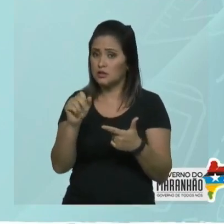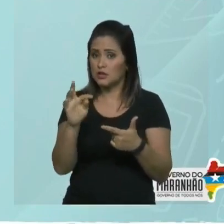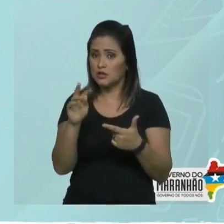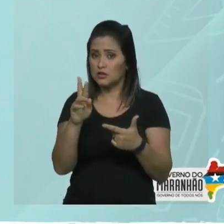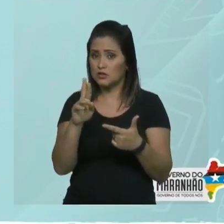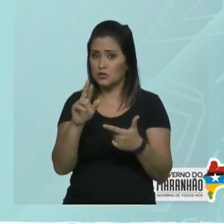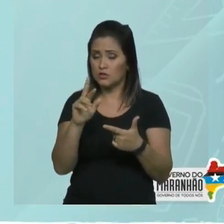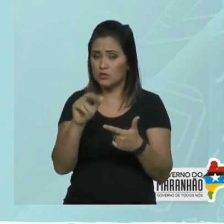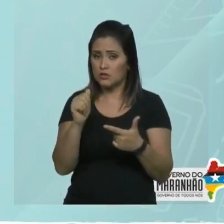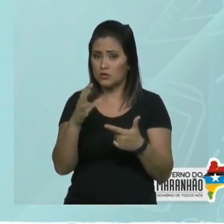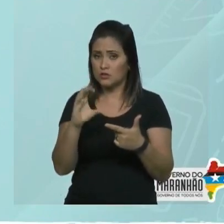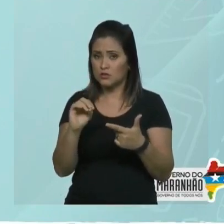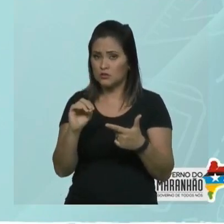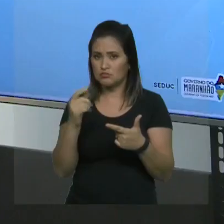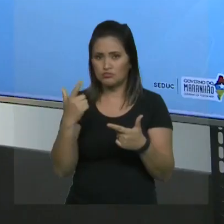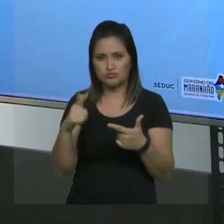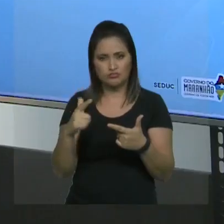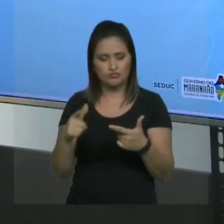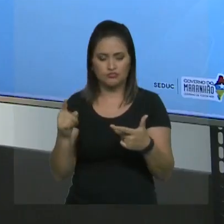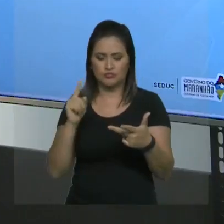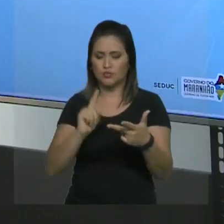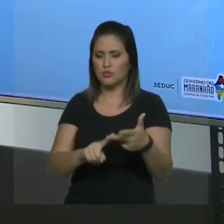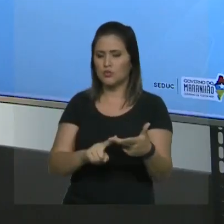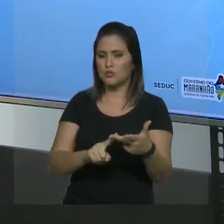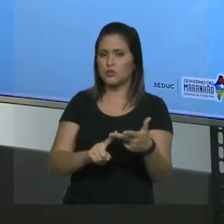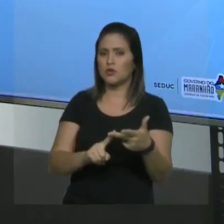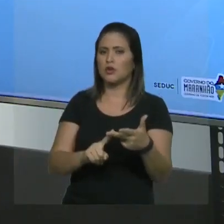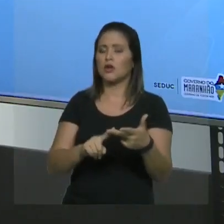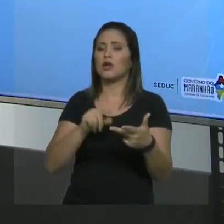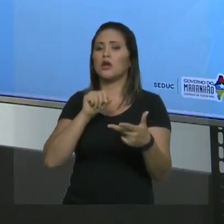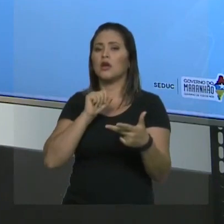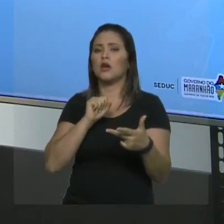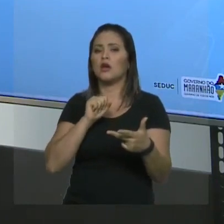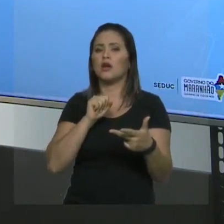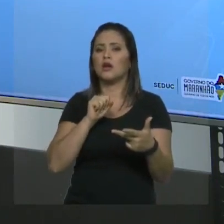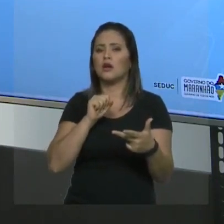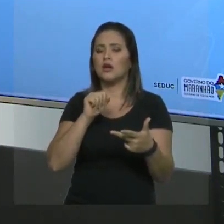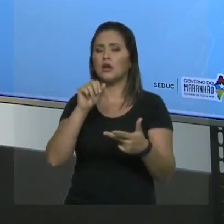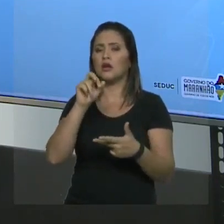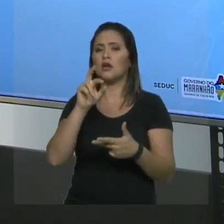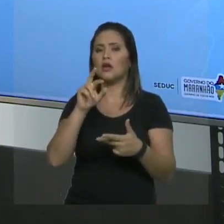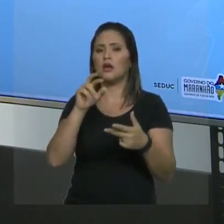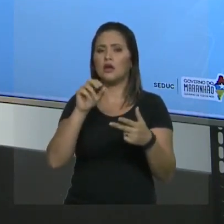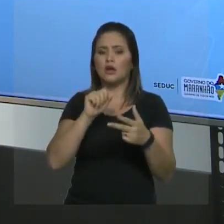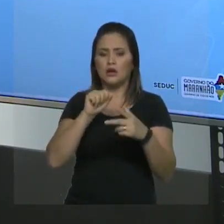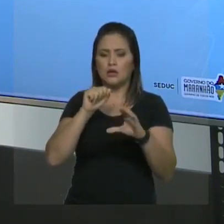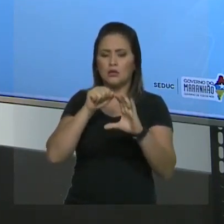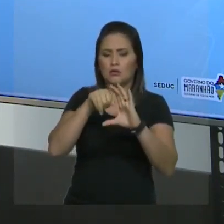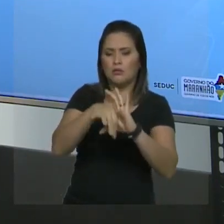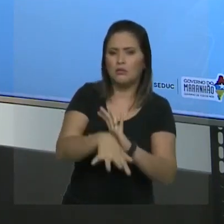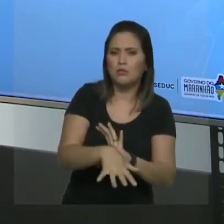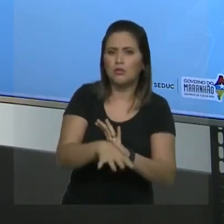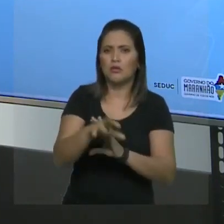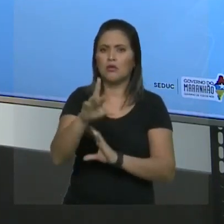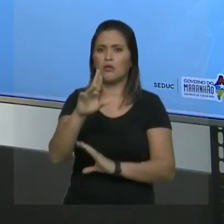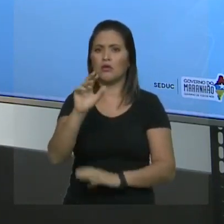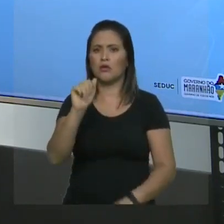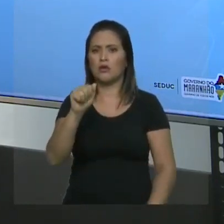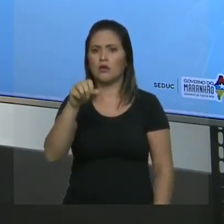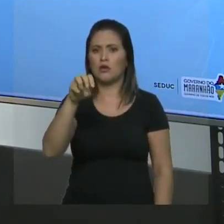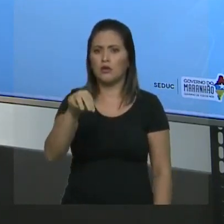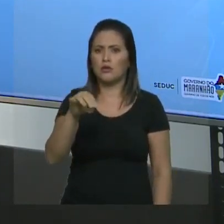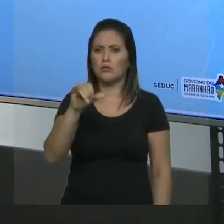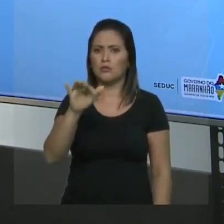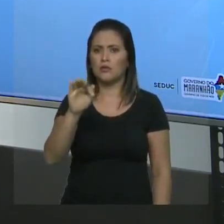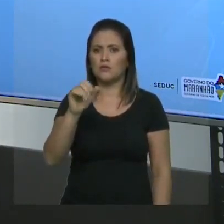ramificação. Não tem grupo funcional, não tem insaturação. Vamos numerar das ramificações. Você consegue perceber que agora as ramificações